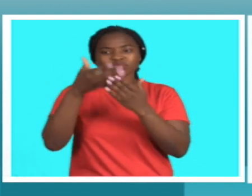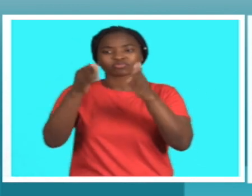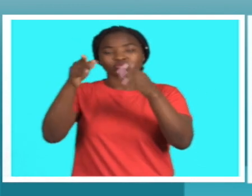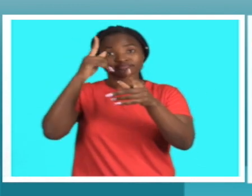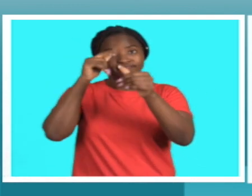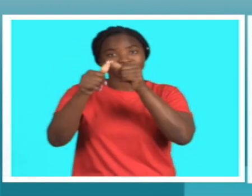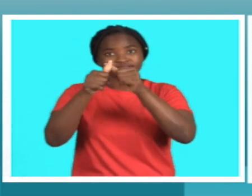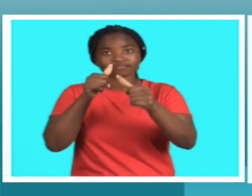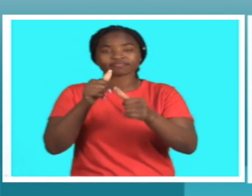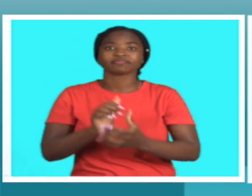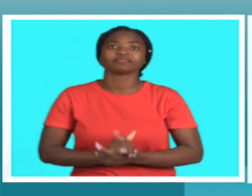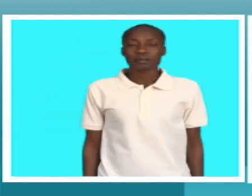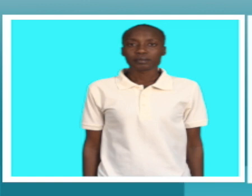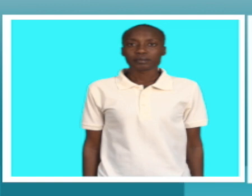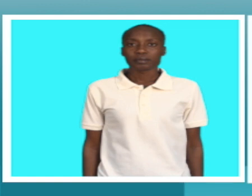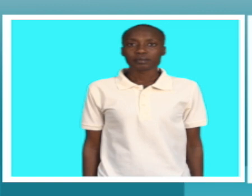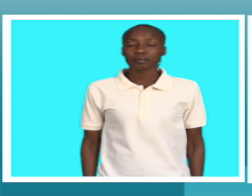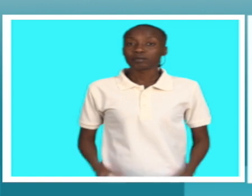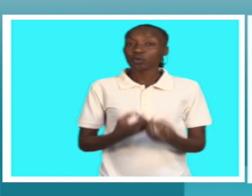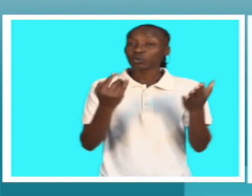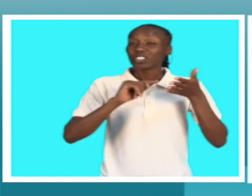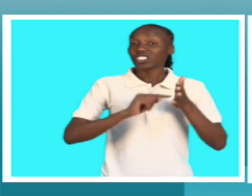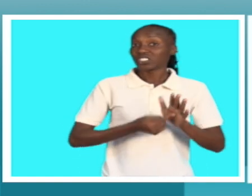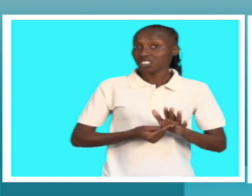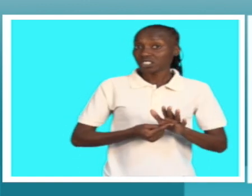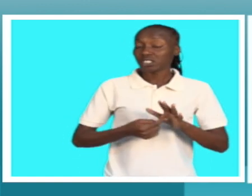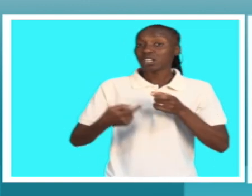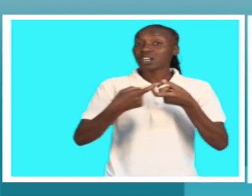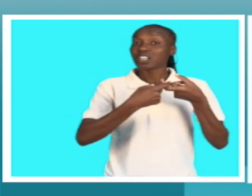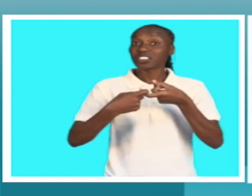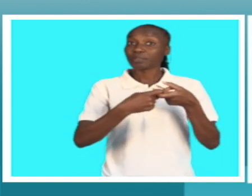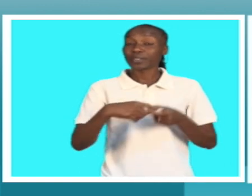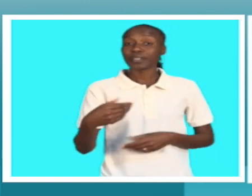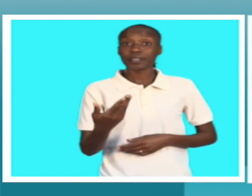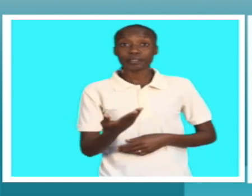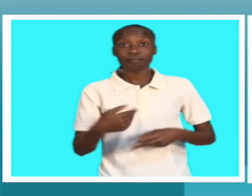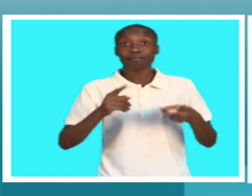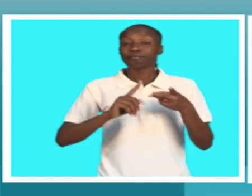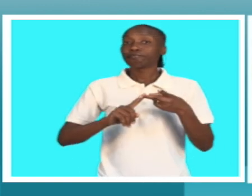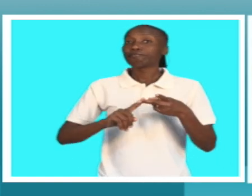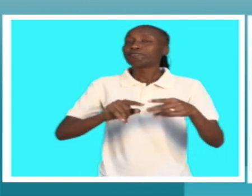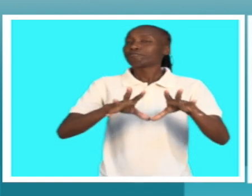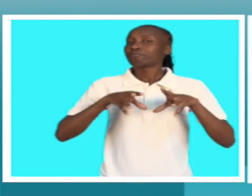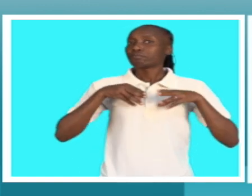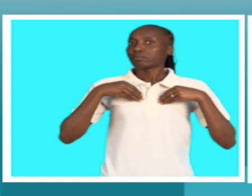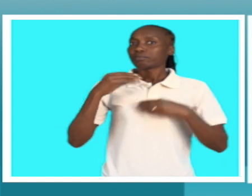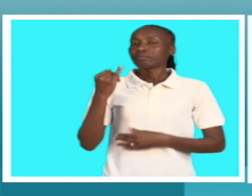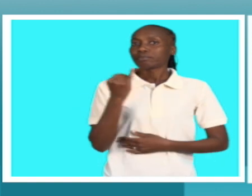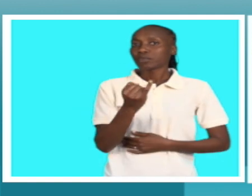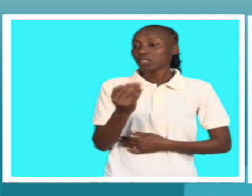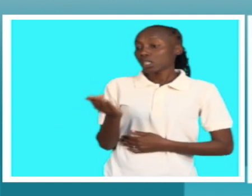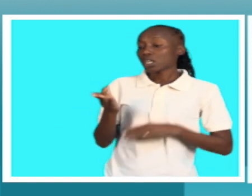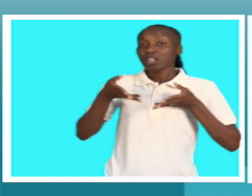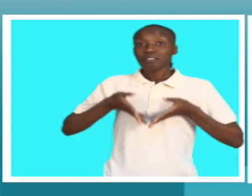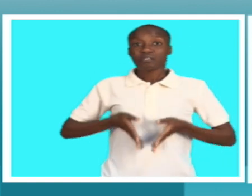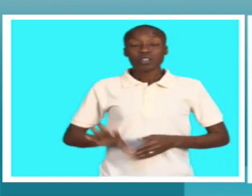famílias a conviverem com esta condição social. Muitas das vezes as famílias não aceitam que o filho com